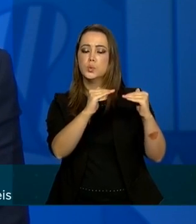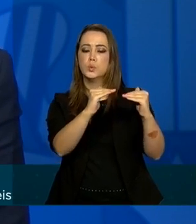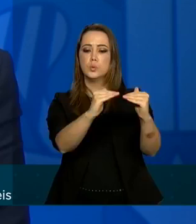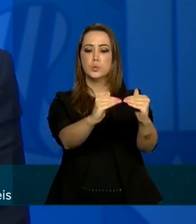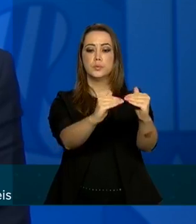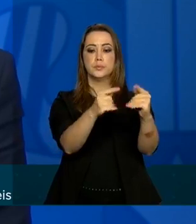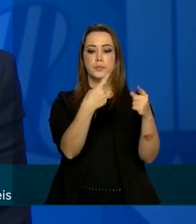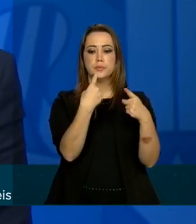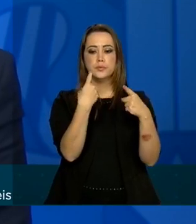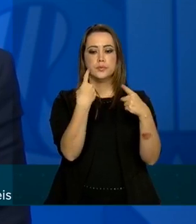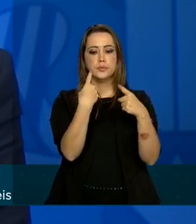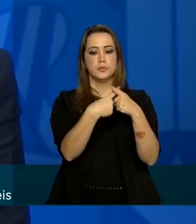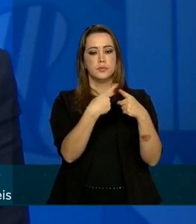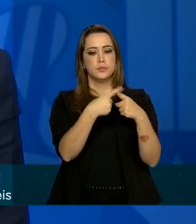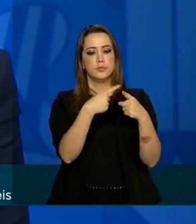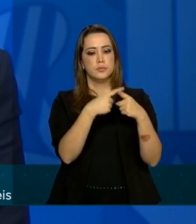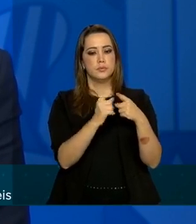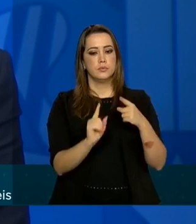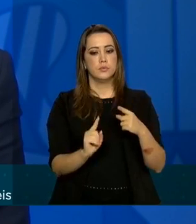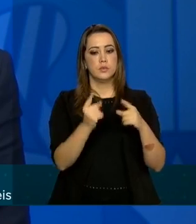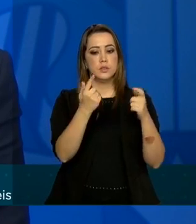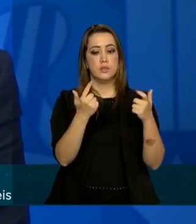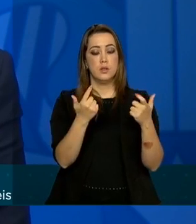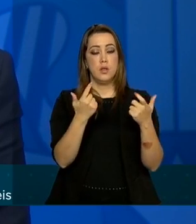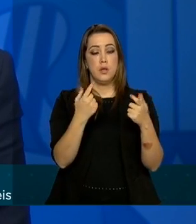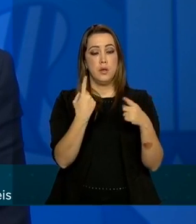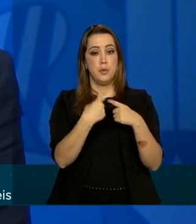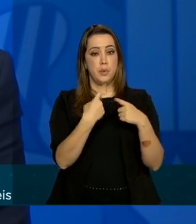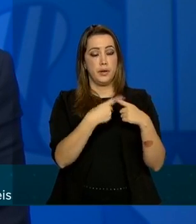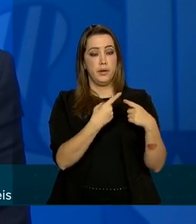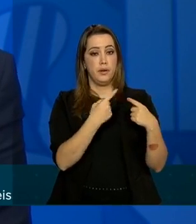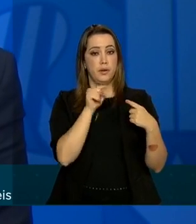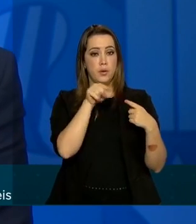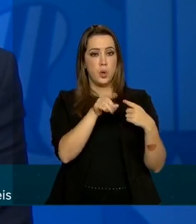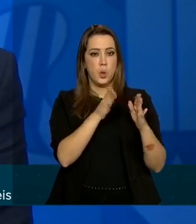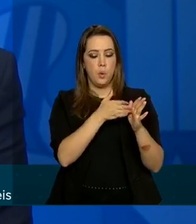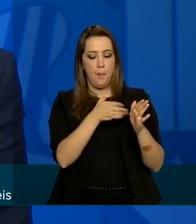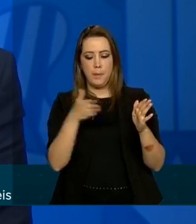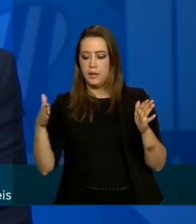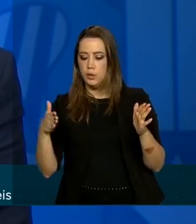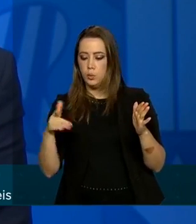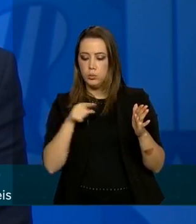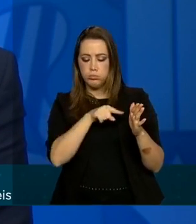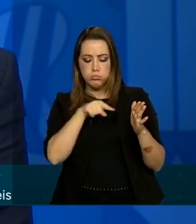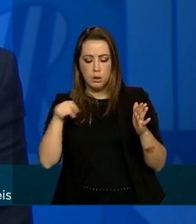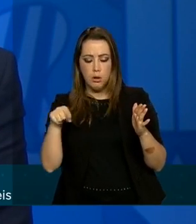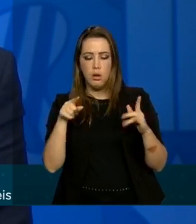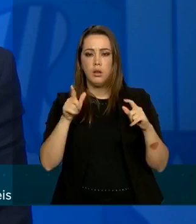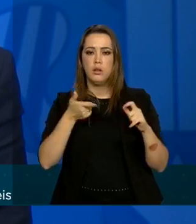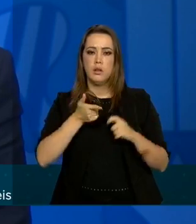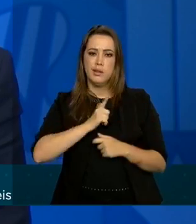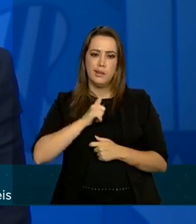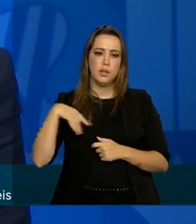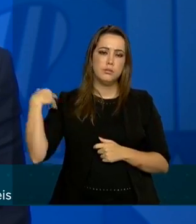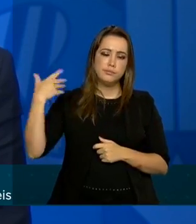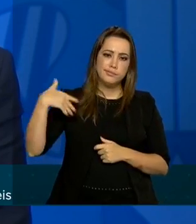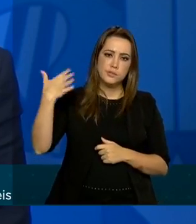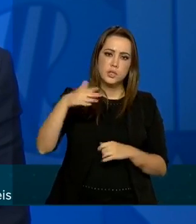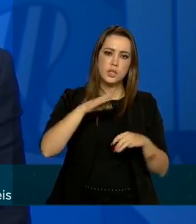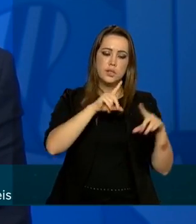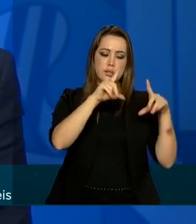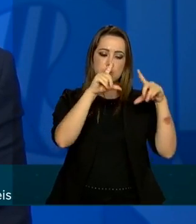por conta de uma sazona das próximas semanas por conta de um período sazonal que tem historicamente